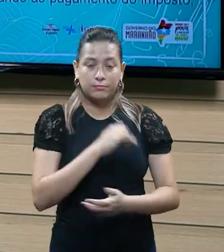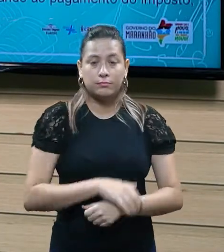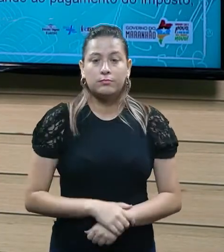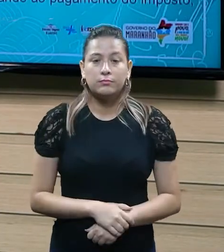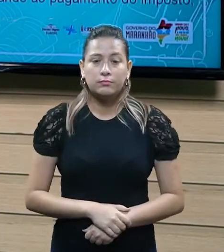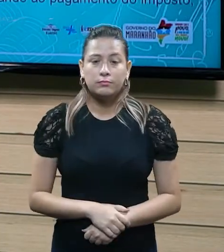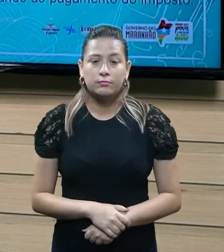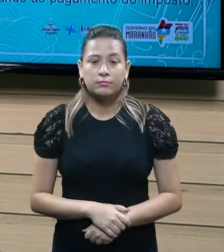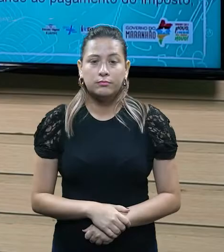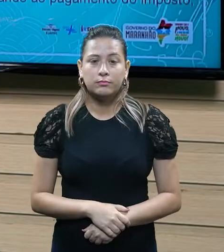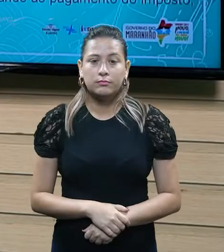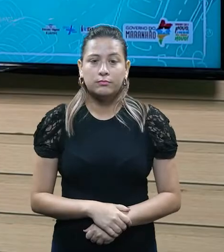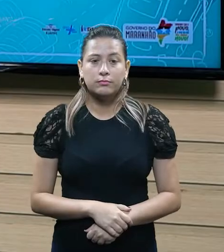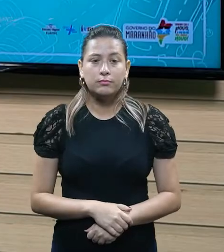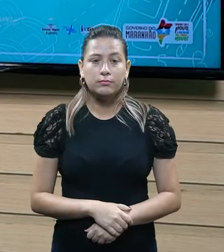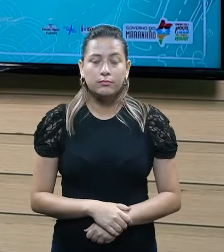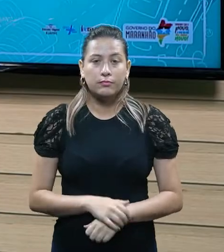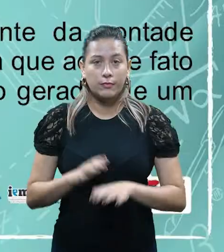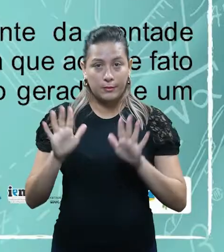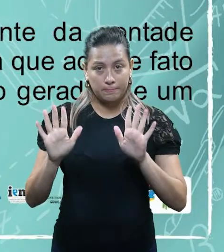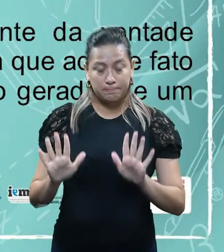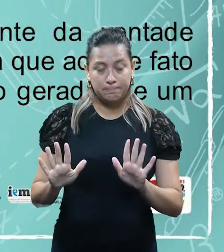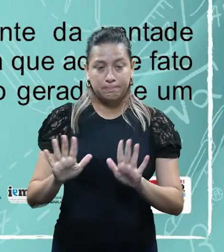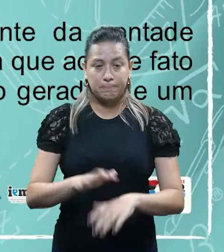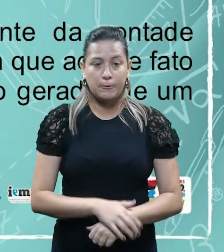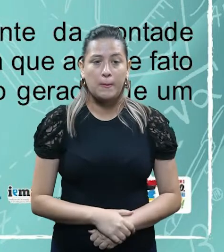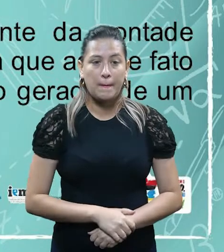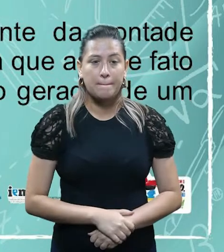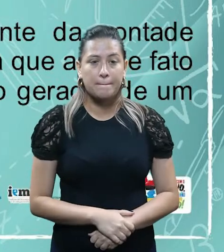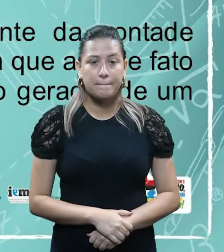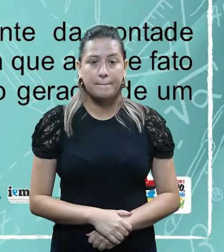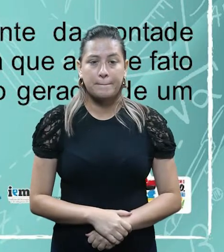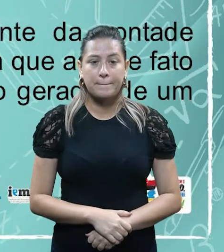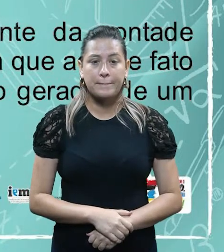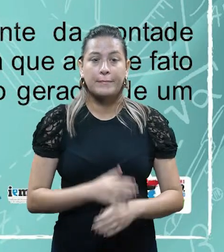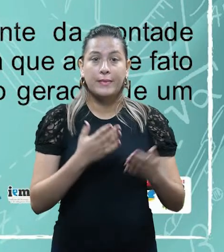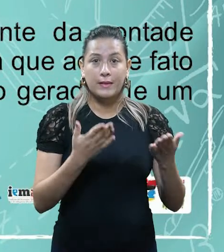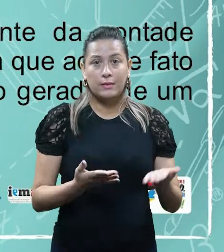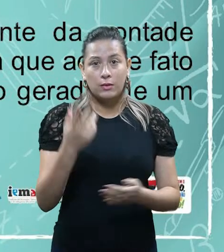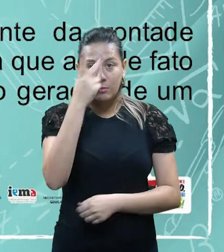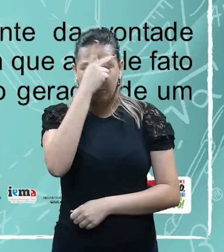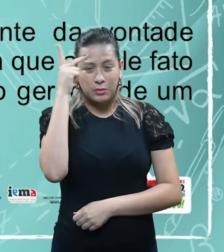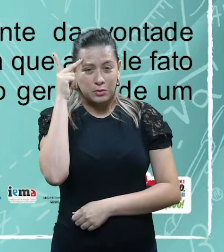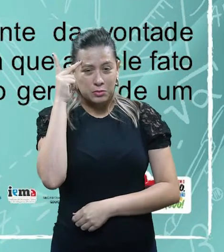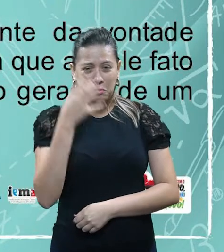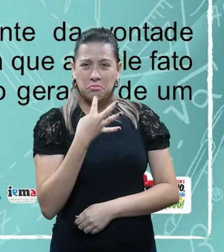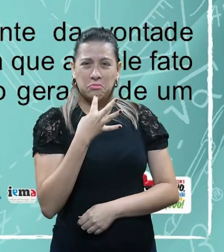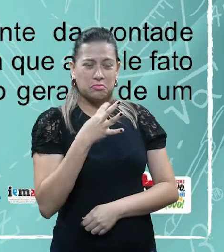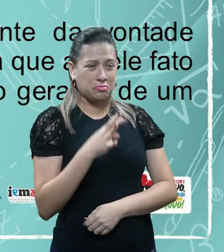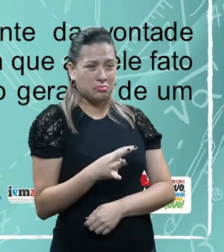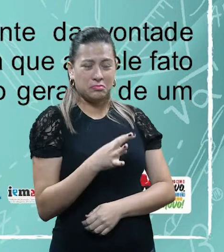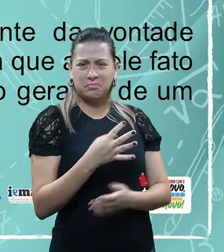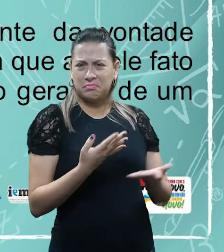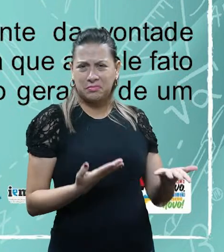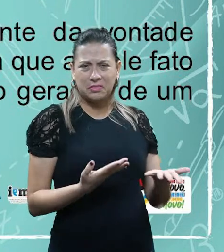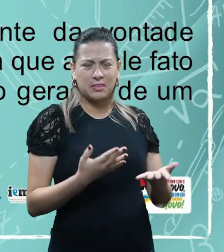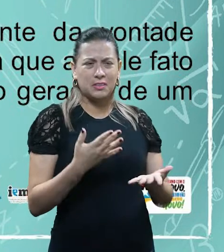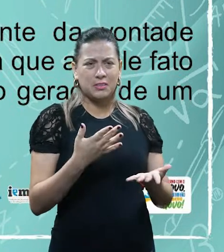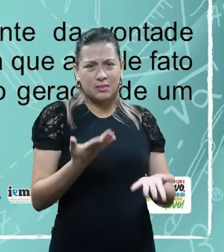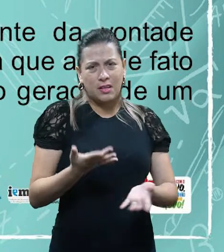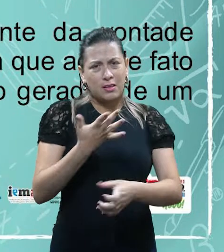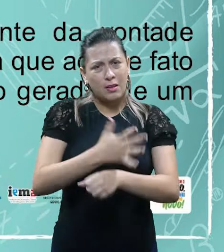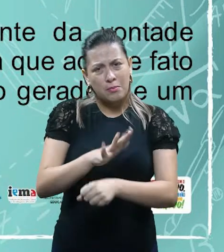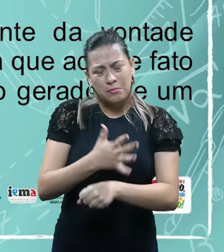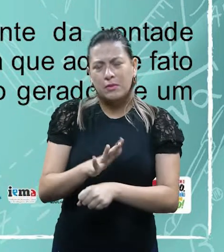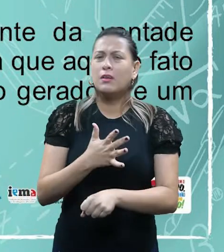guardem essa informação aqui. Ainda que o contribuinte desconheça que aquele fato que ele está praticando no mundo